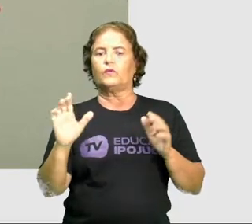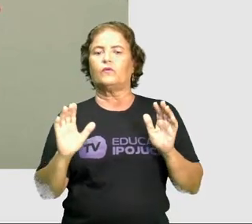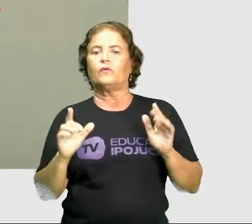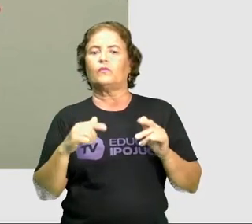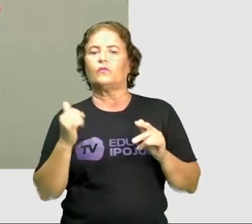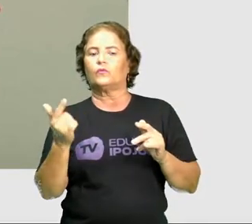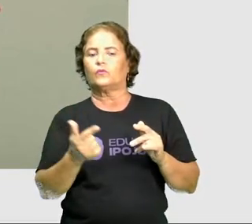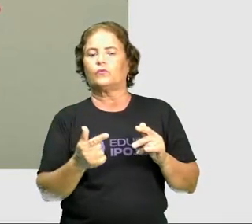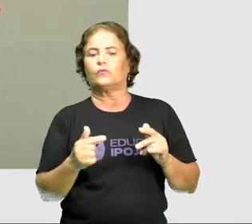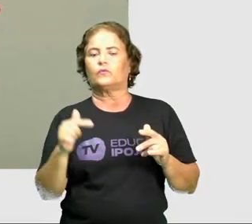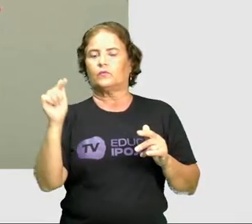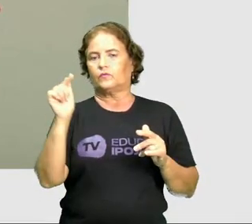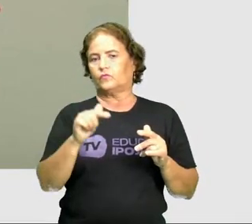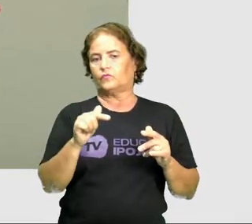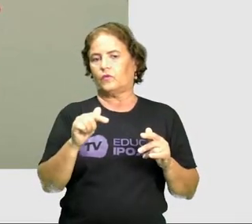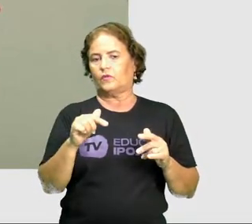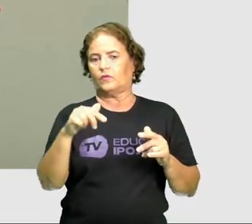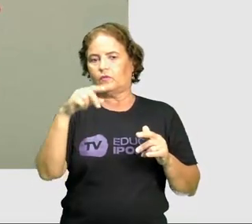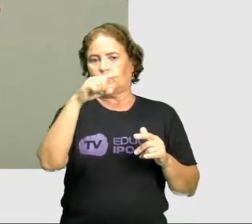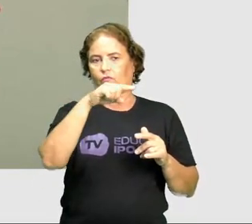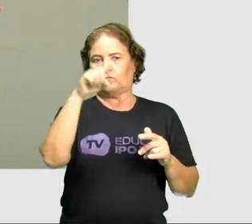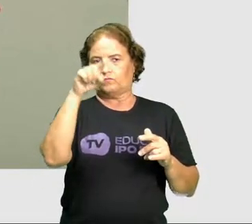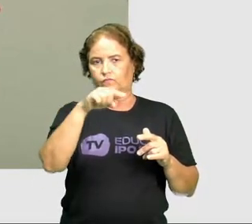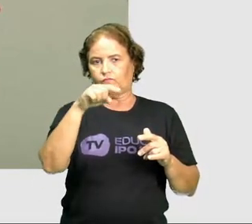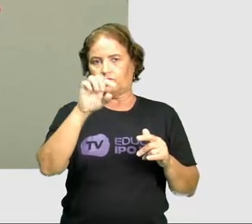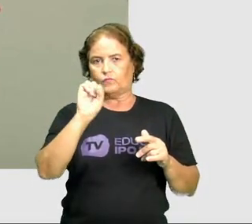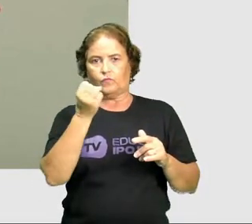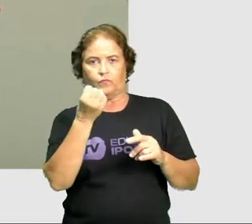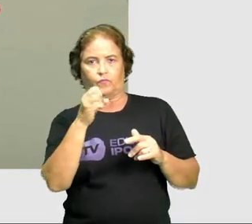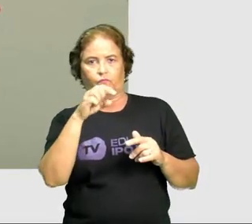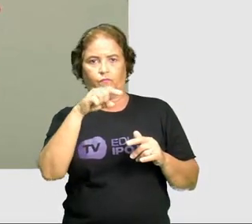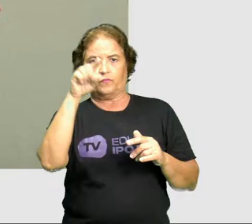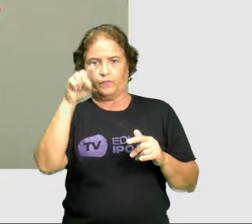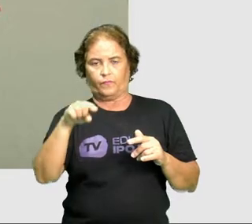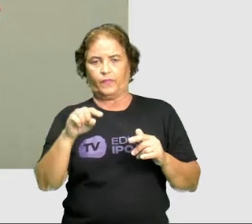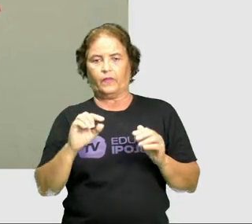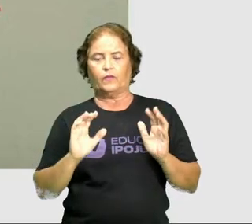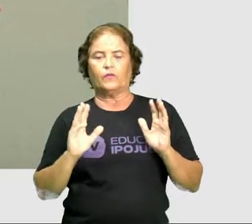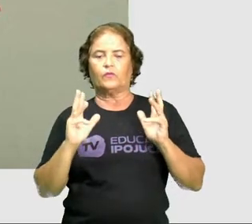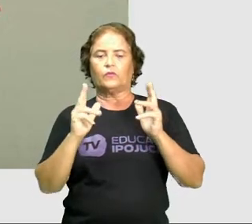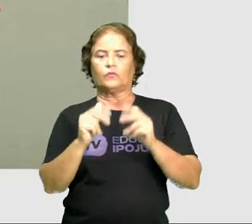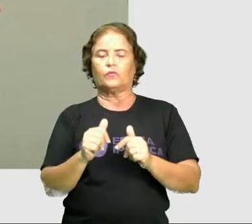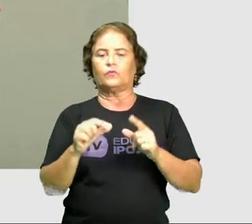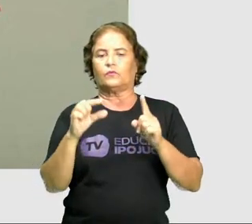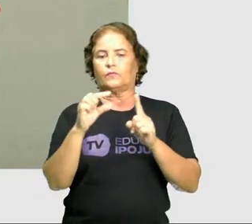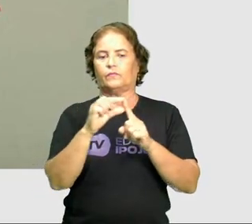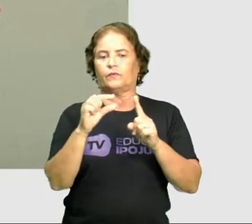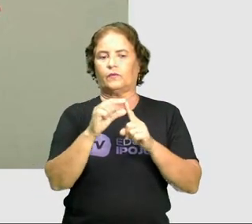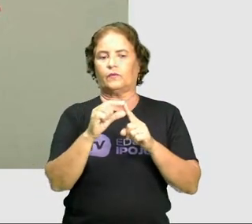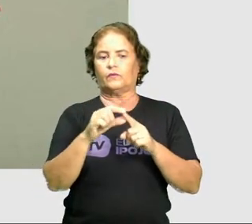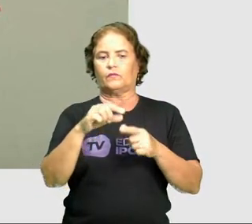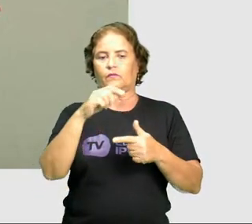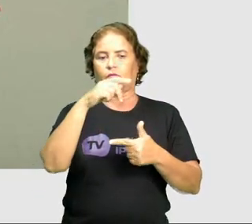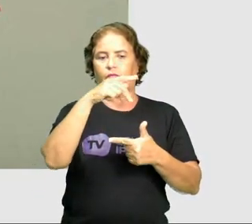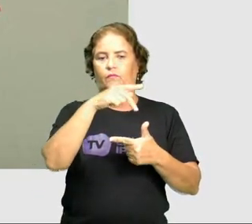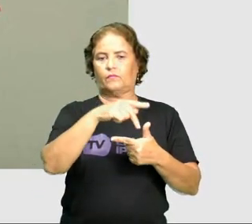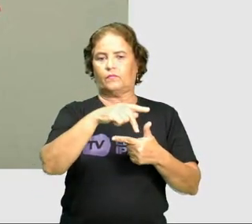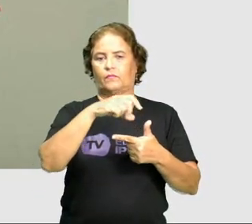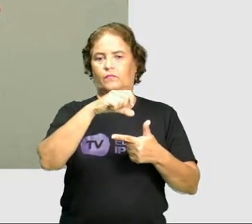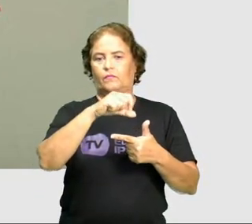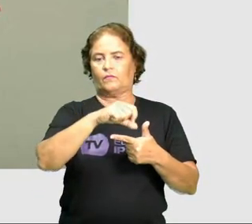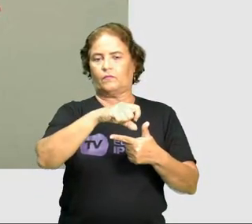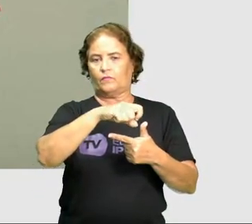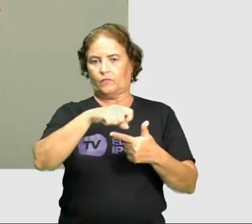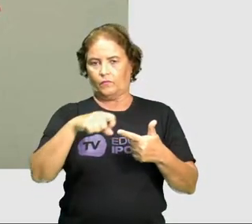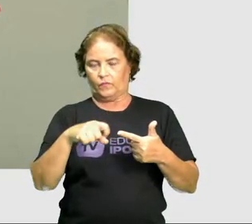agudo como circunflexo. E as proparoxítonas são todas. Então todas as palavras proparoxítonas, que a sílaba